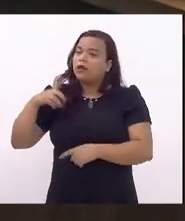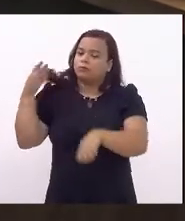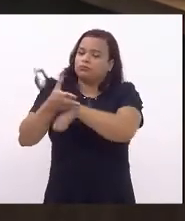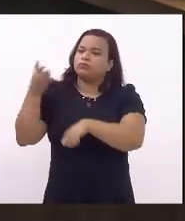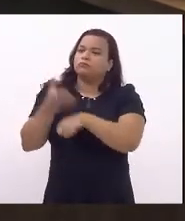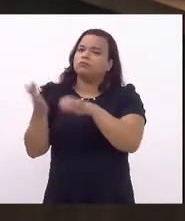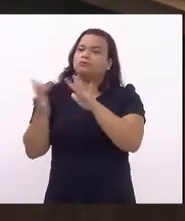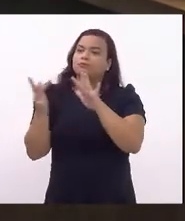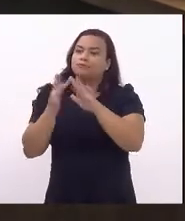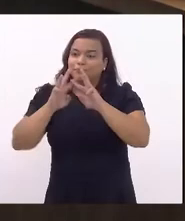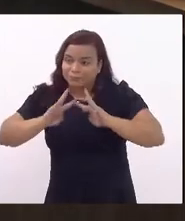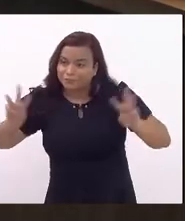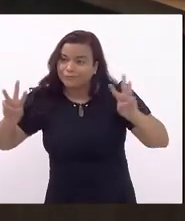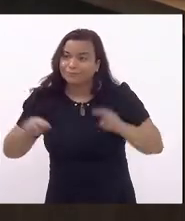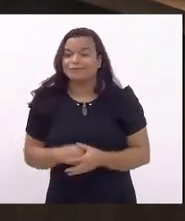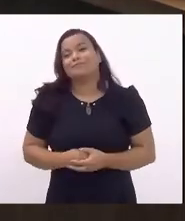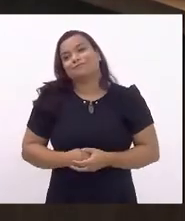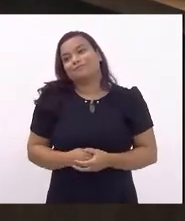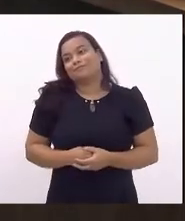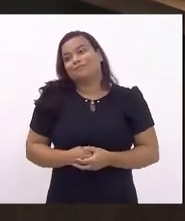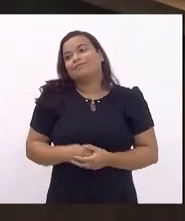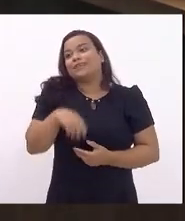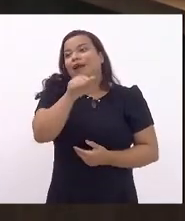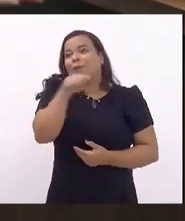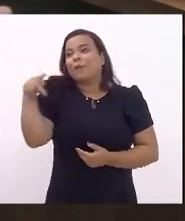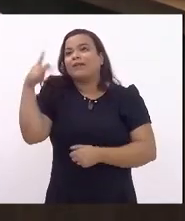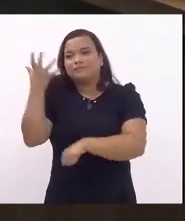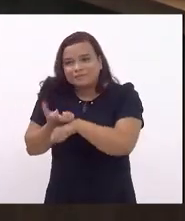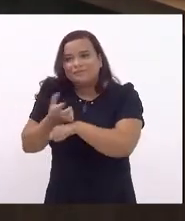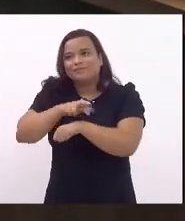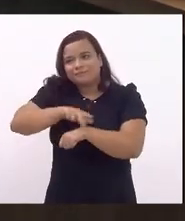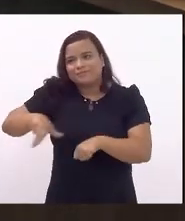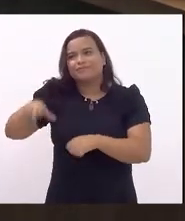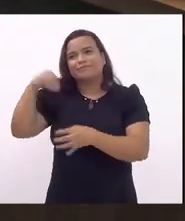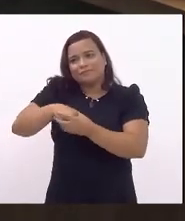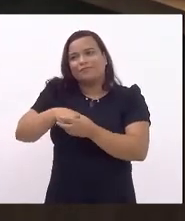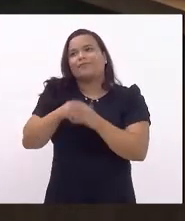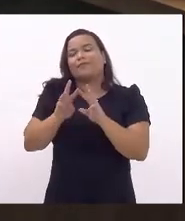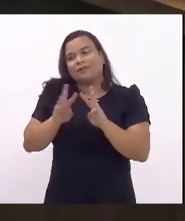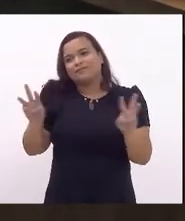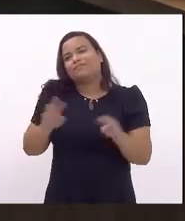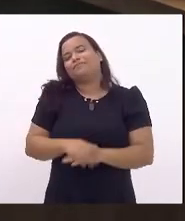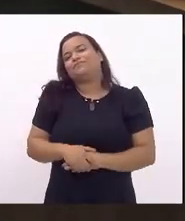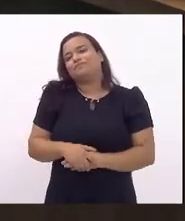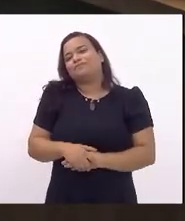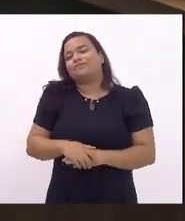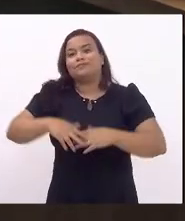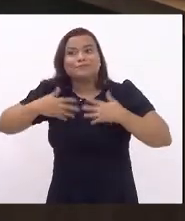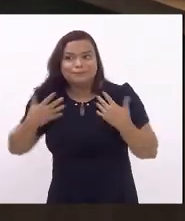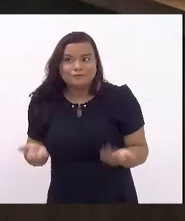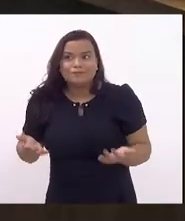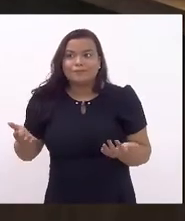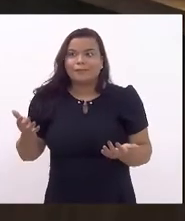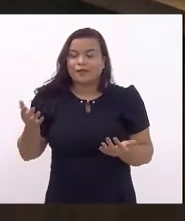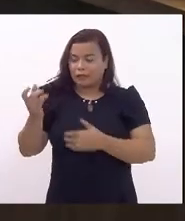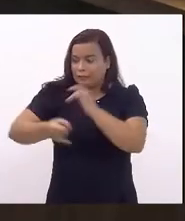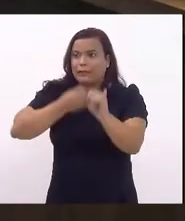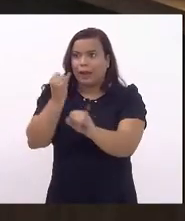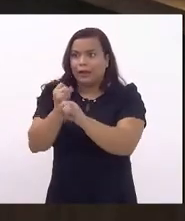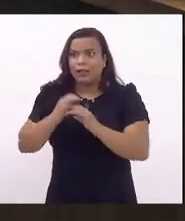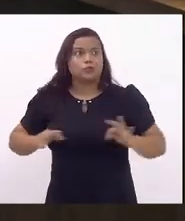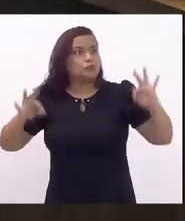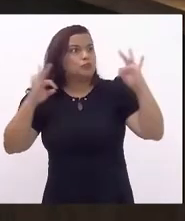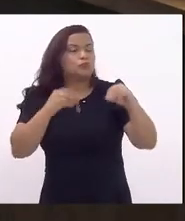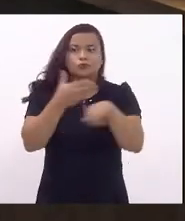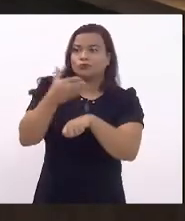aplicativos na internet e, obviamente, não temos internet para todos